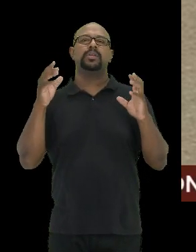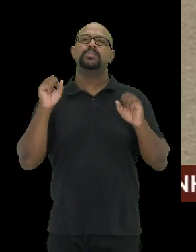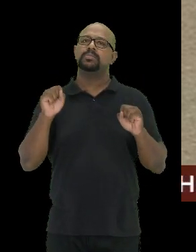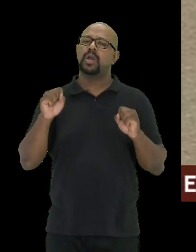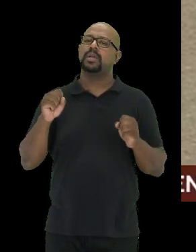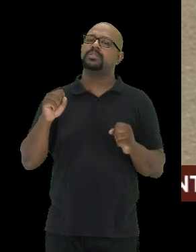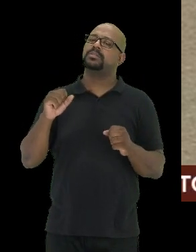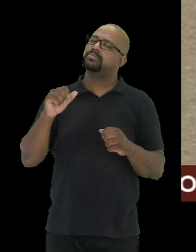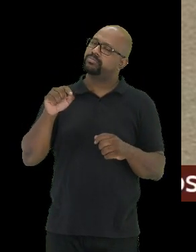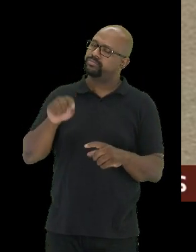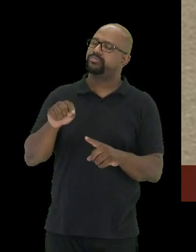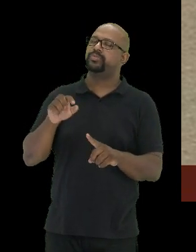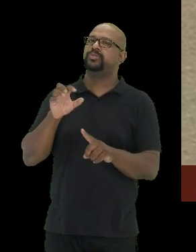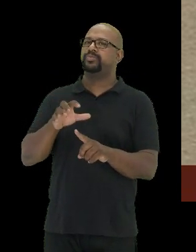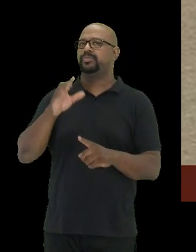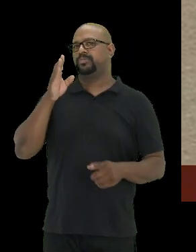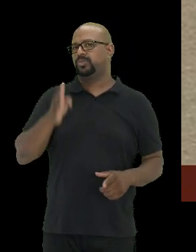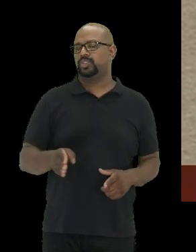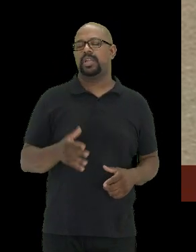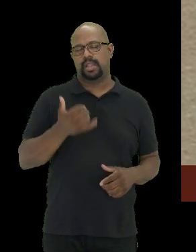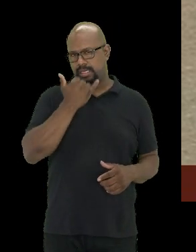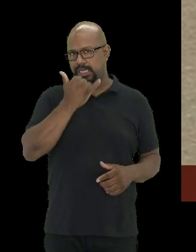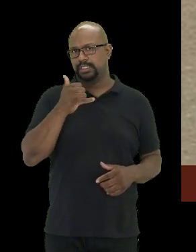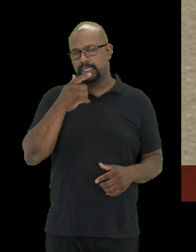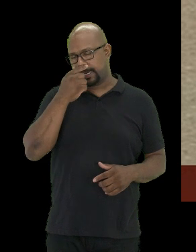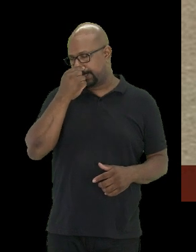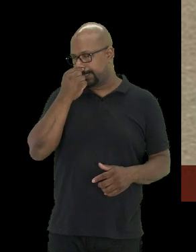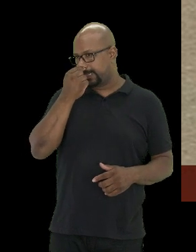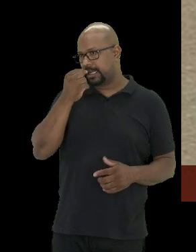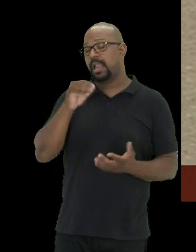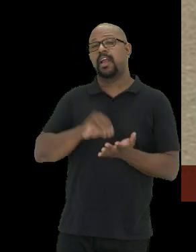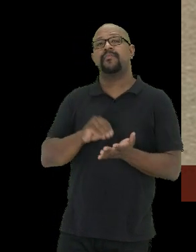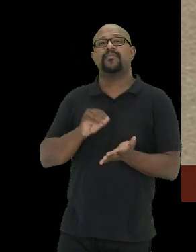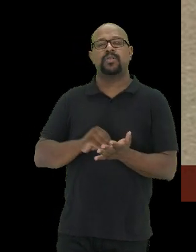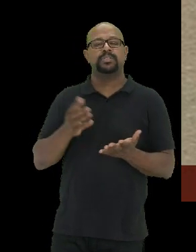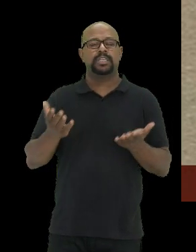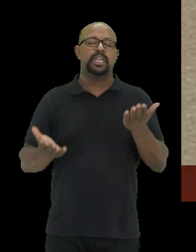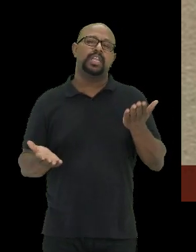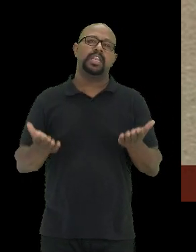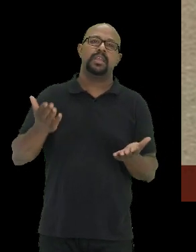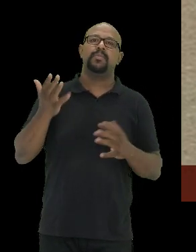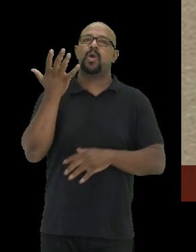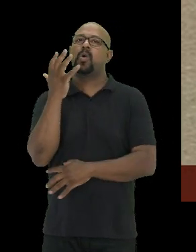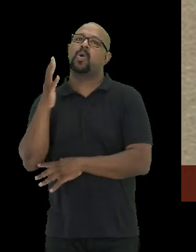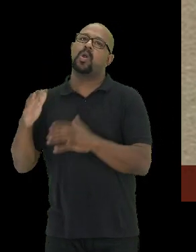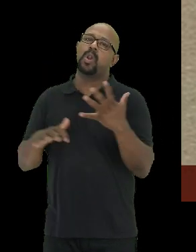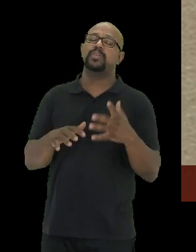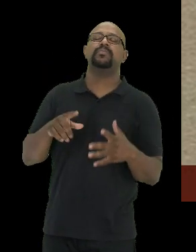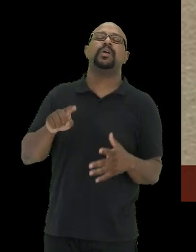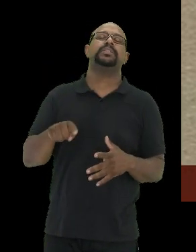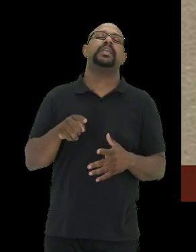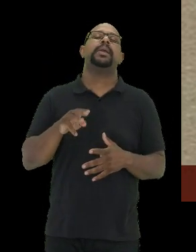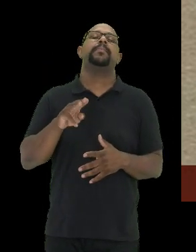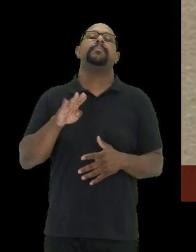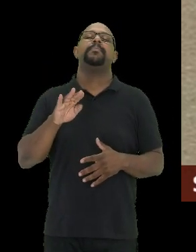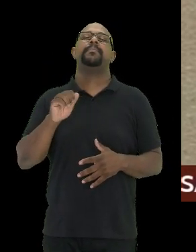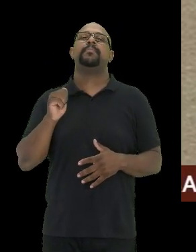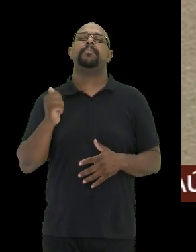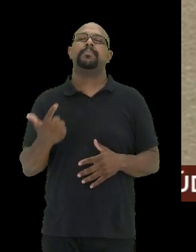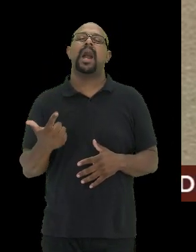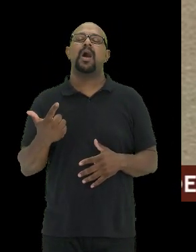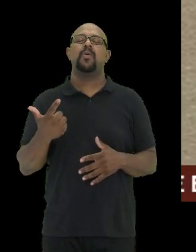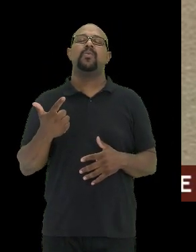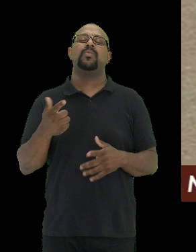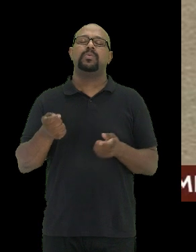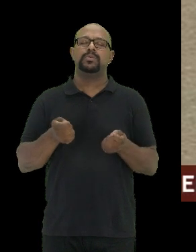direta com a doença e doenças. A falta desse equilíbrio ecológico, por exemplo, pode ser uma má gestão de resíduos,